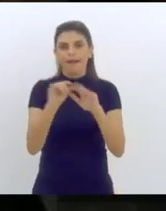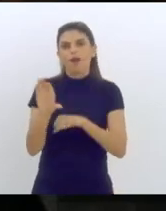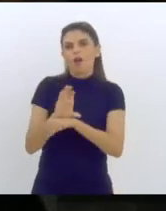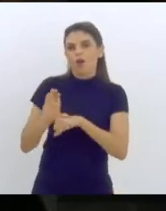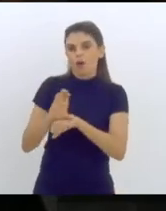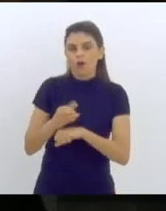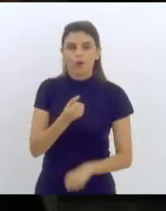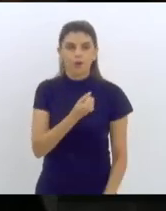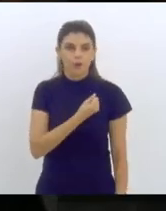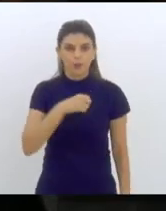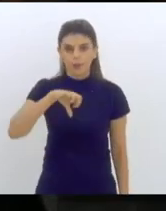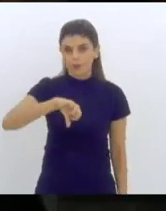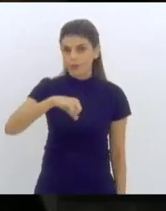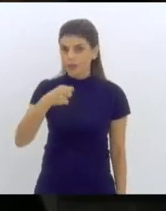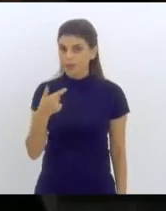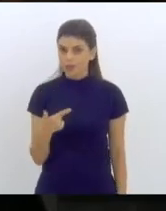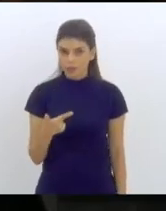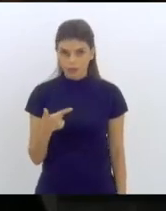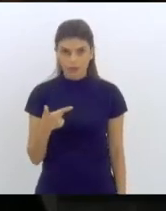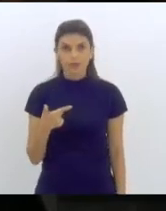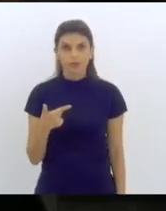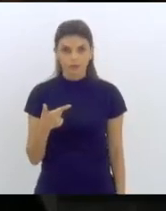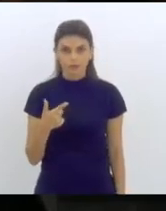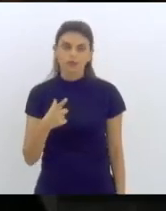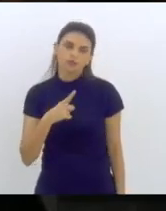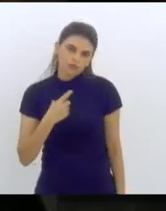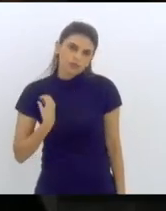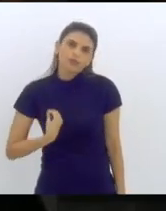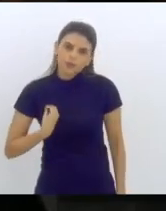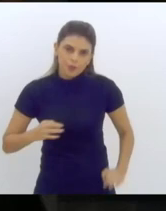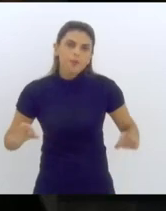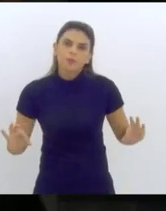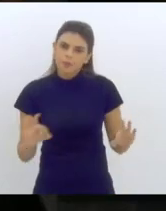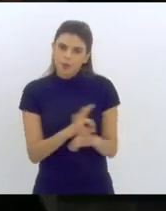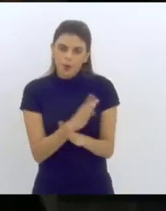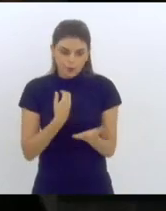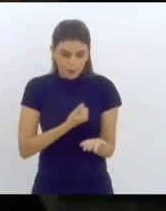número 92, que está na página